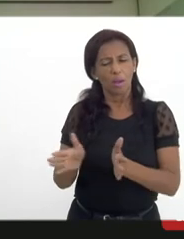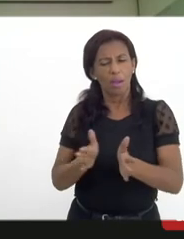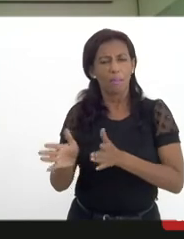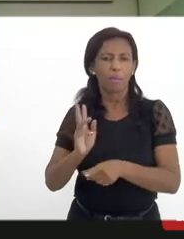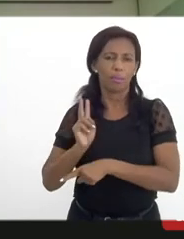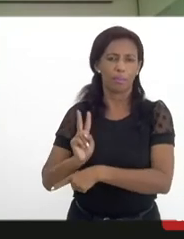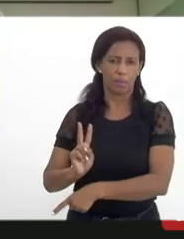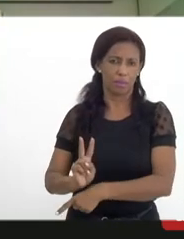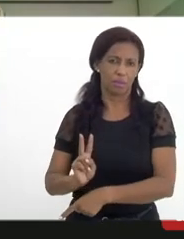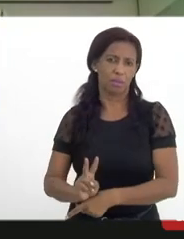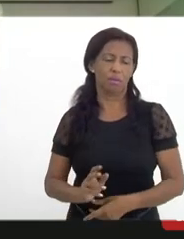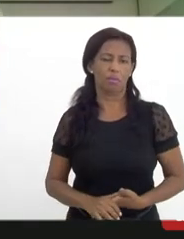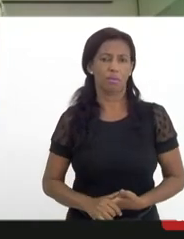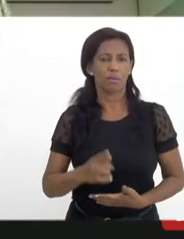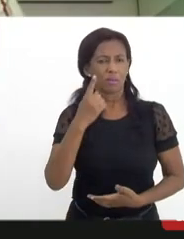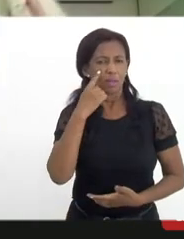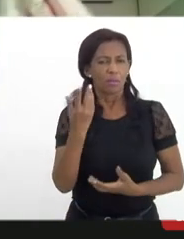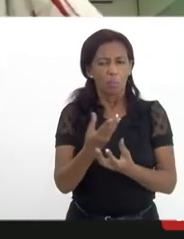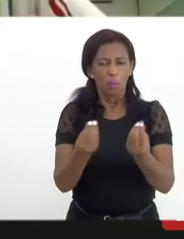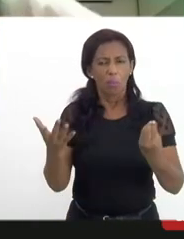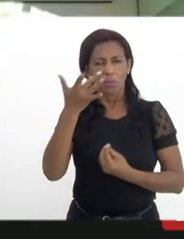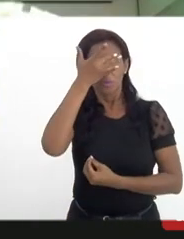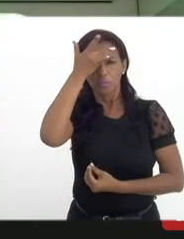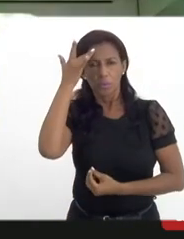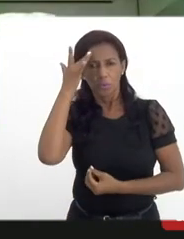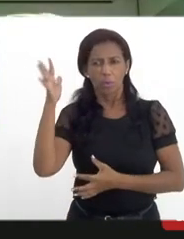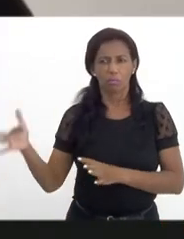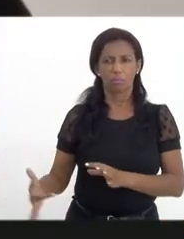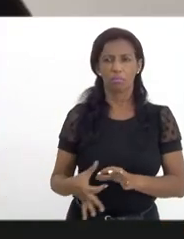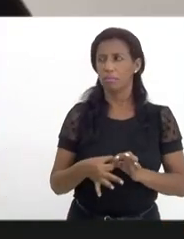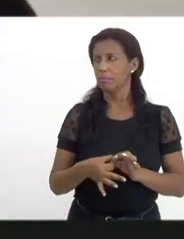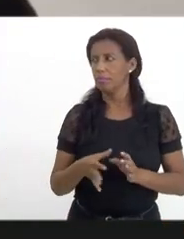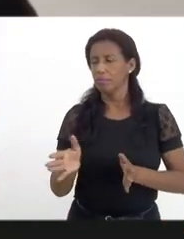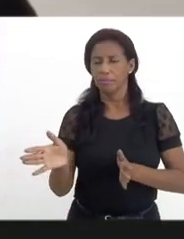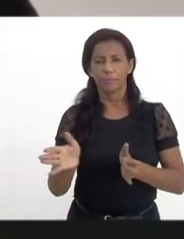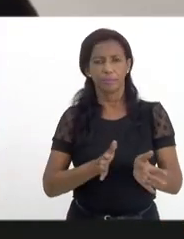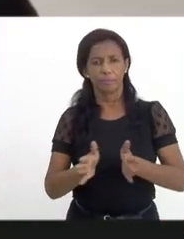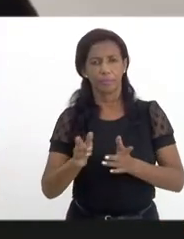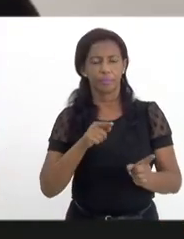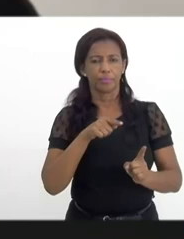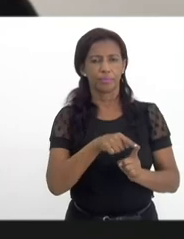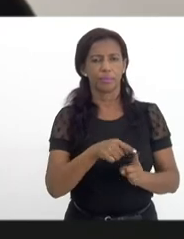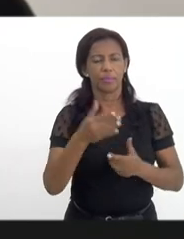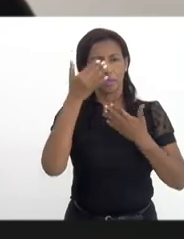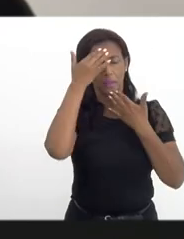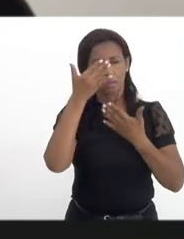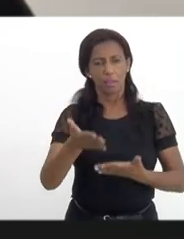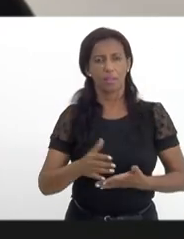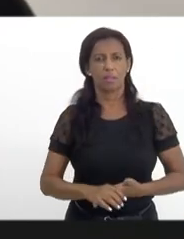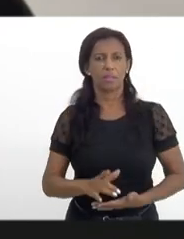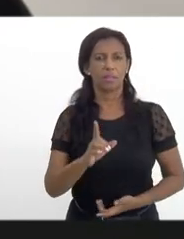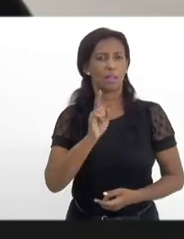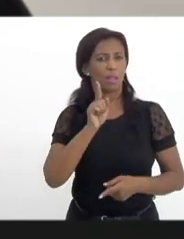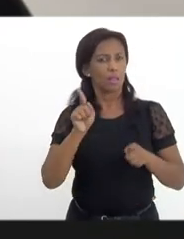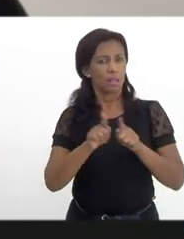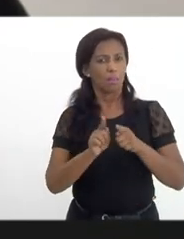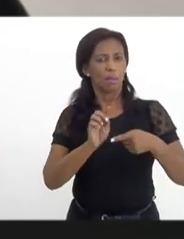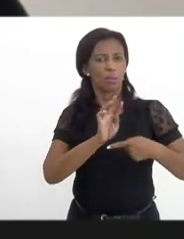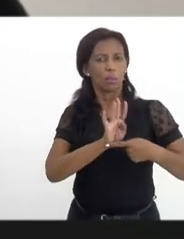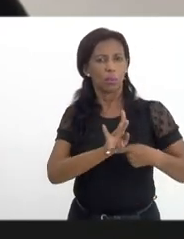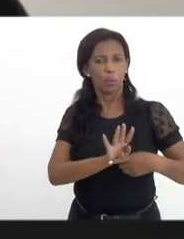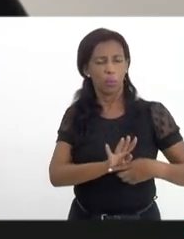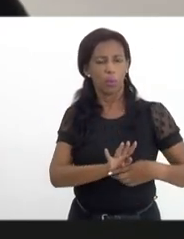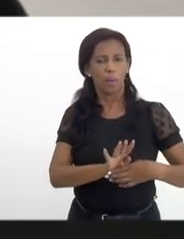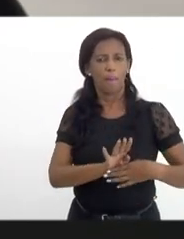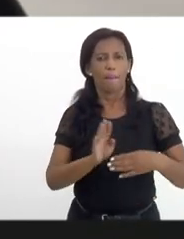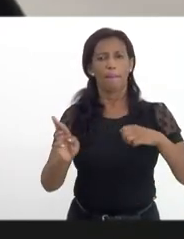tenho visto muitas pessoas engajadas com esse método, com esse objetivo. Quero agradecer o Duque de Caxias, a cidade de